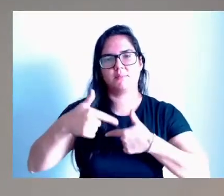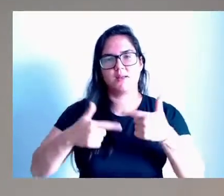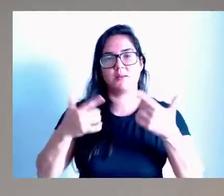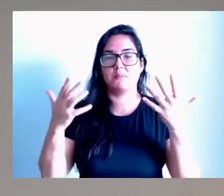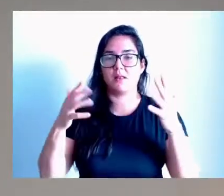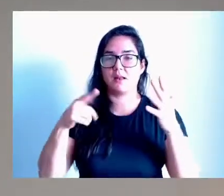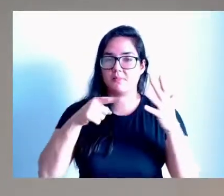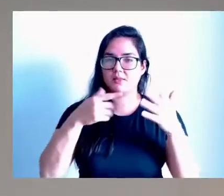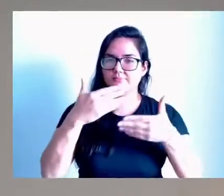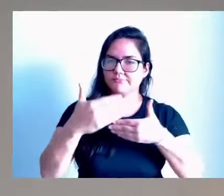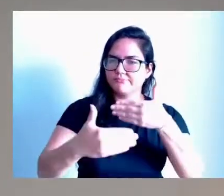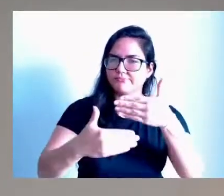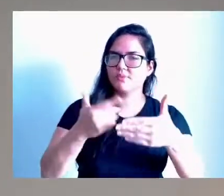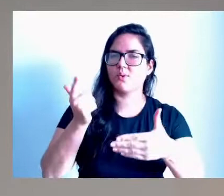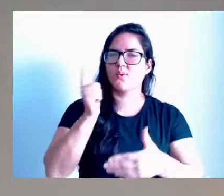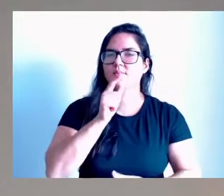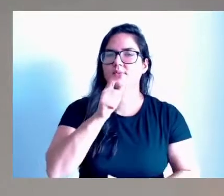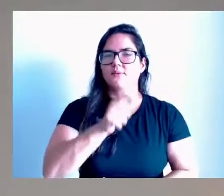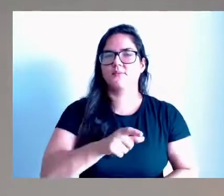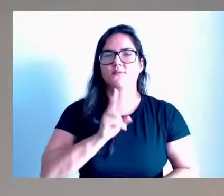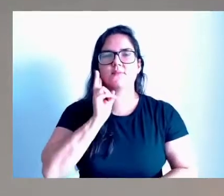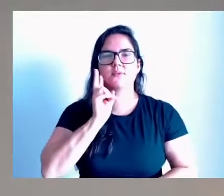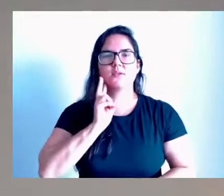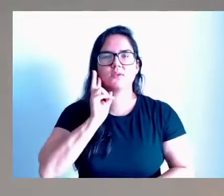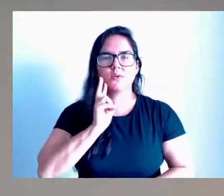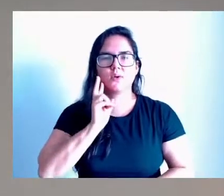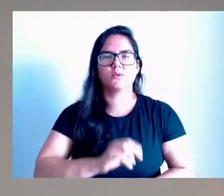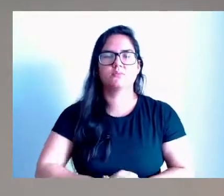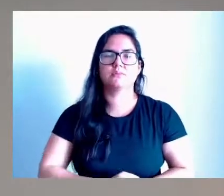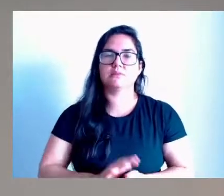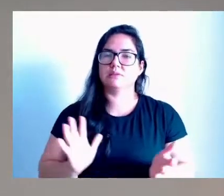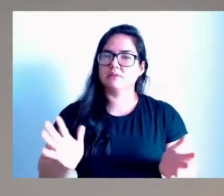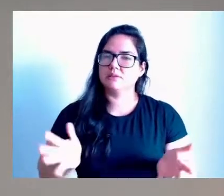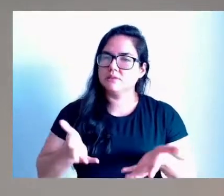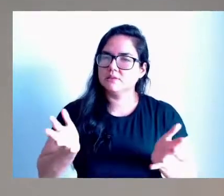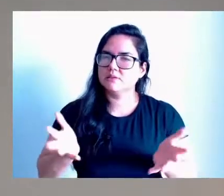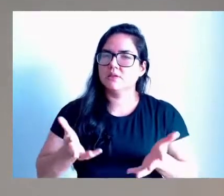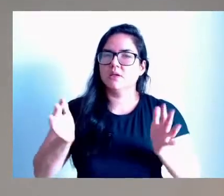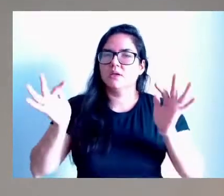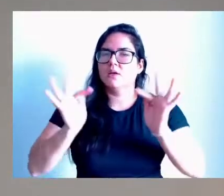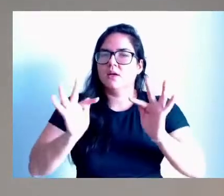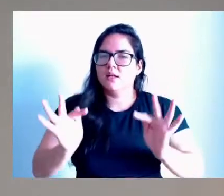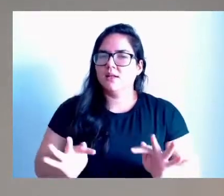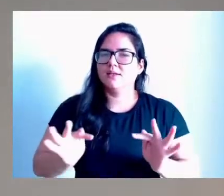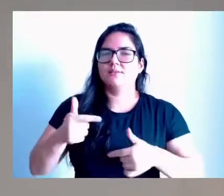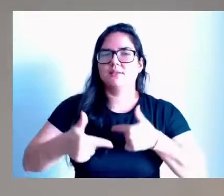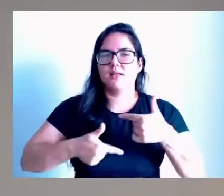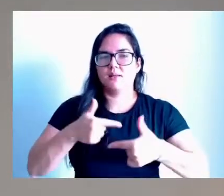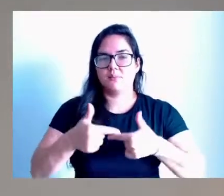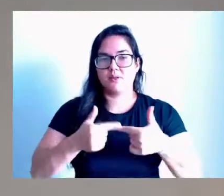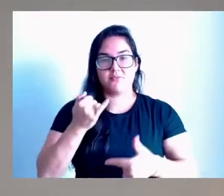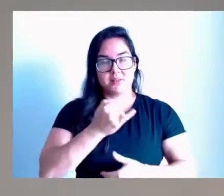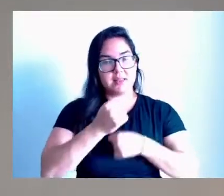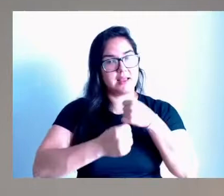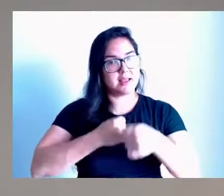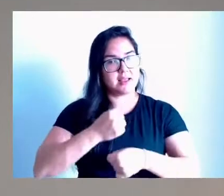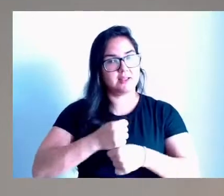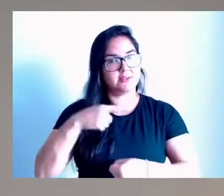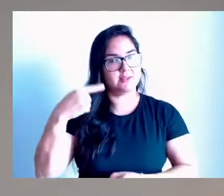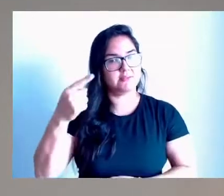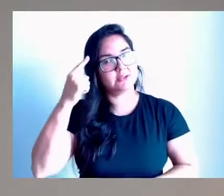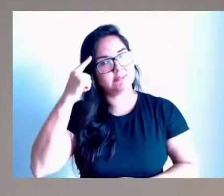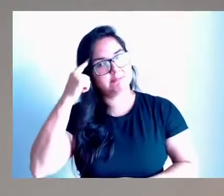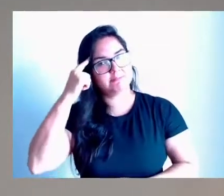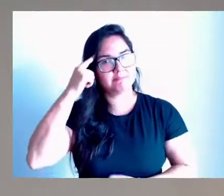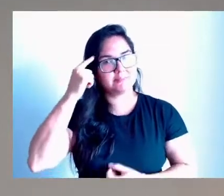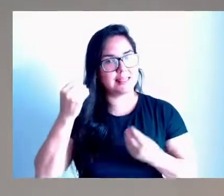ele teve aqui como vereador, até muito empolgado, bastante empolgado, até falei para ele, acho que no ano que vem, eu vou pensar duas vezes, vou dar a vaga